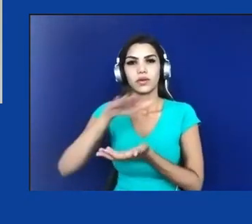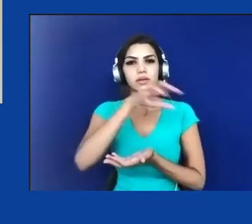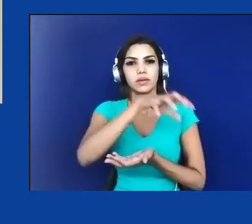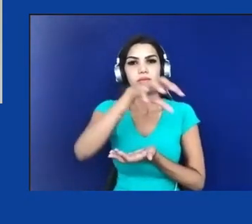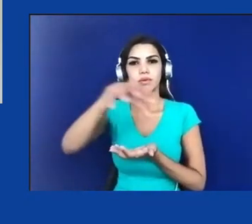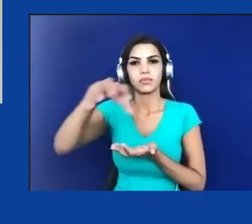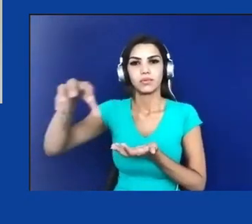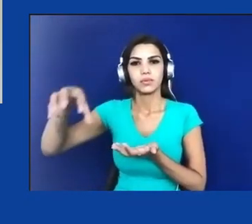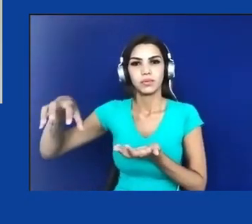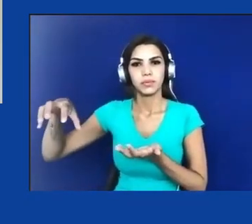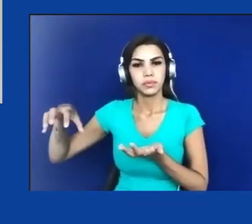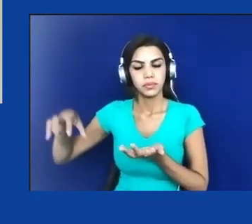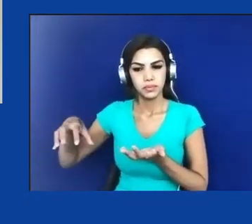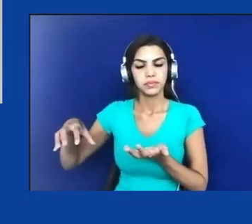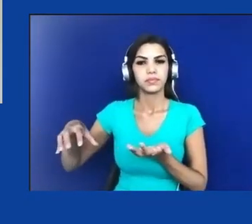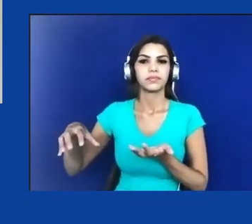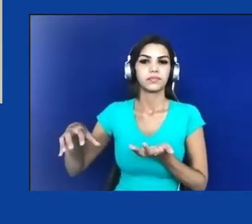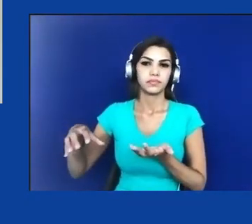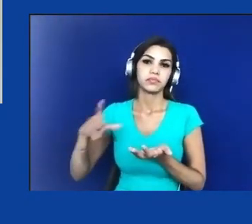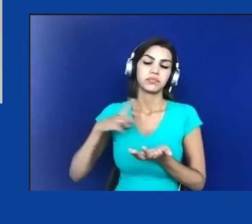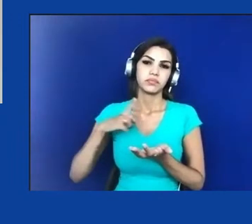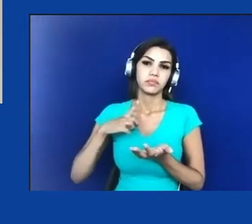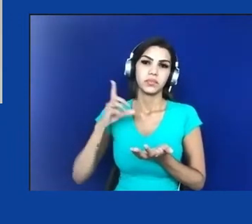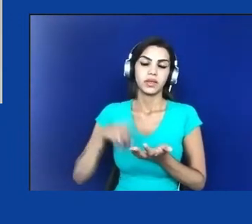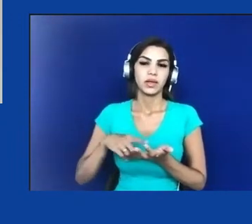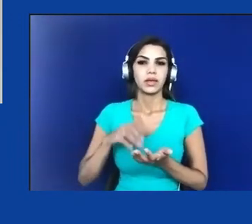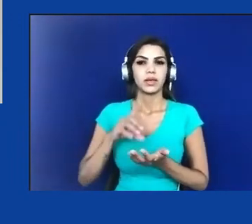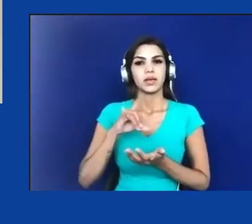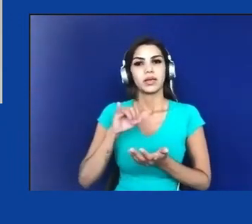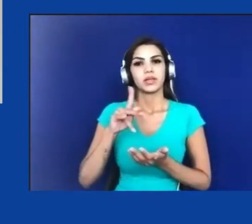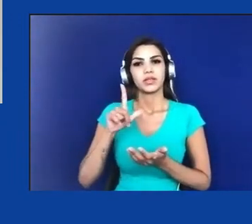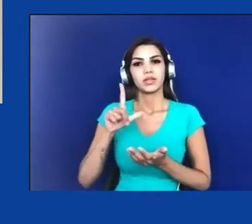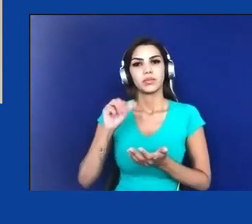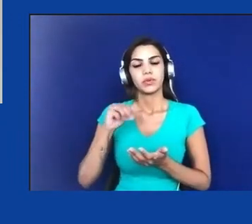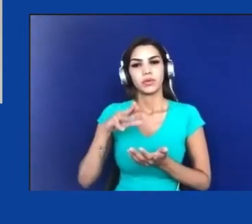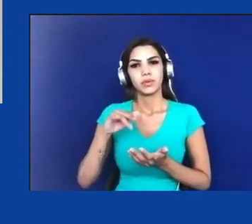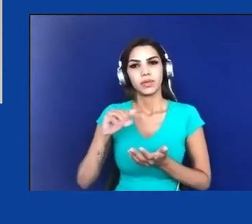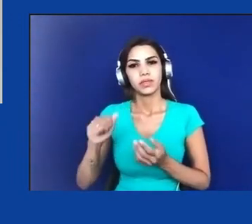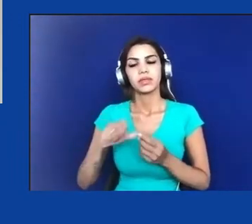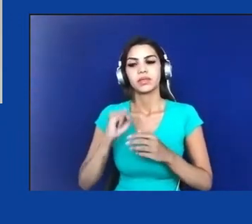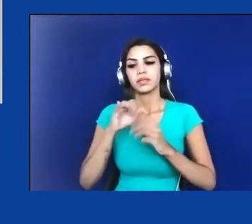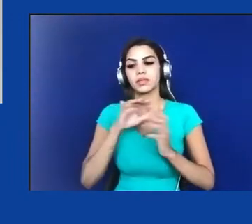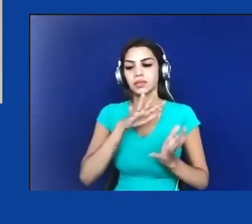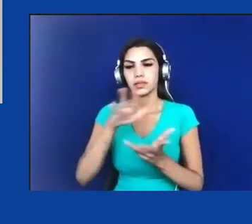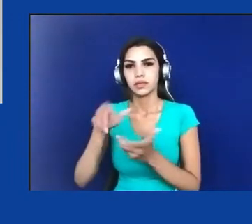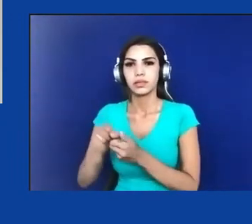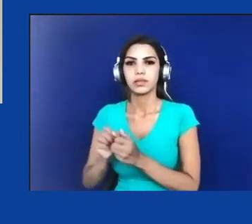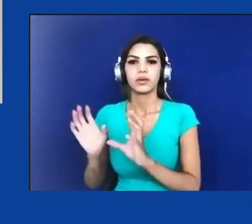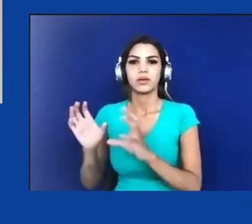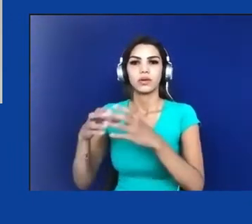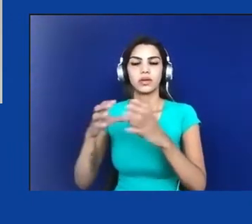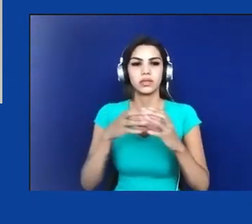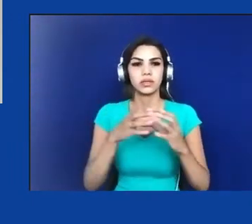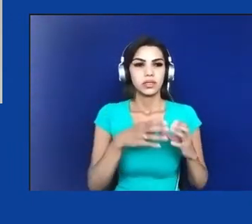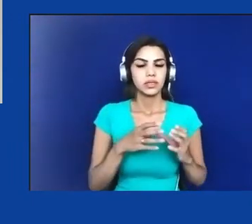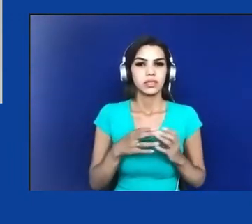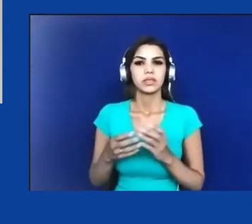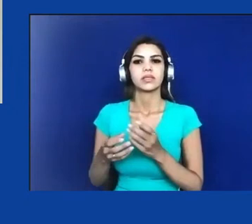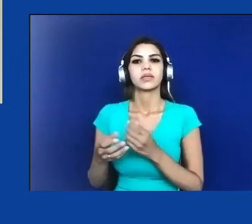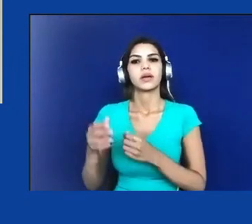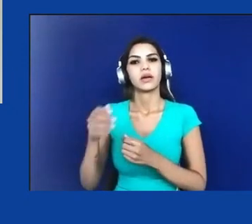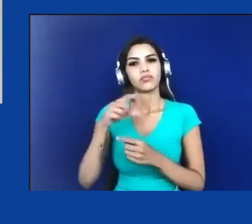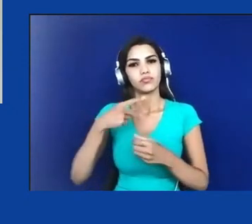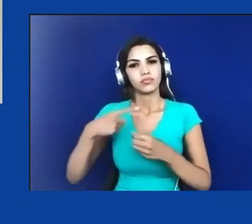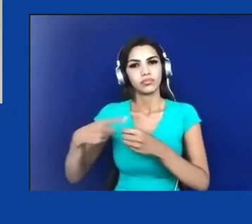quais a diplomacia, a cooperação internacional, as organizações ecológicas urbanas de classe